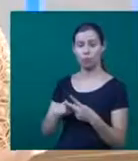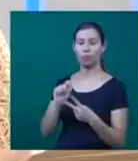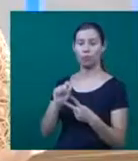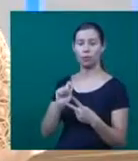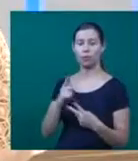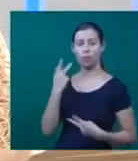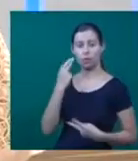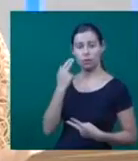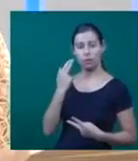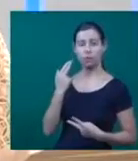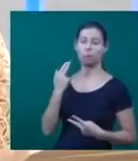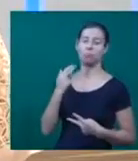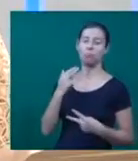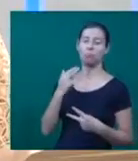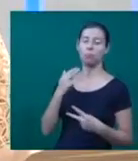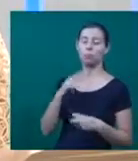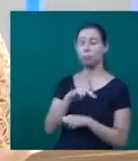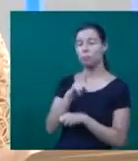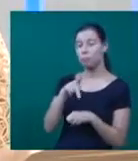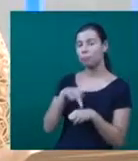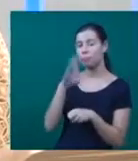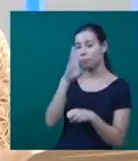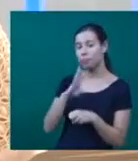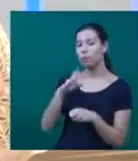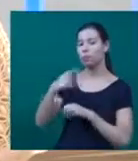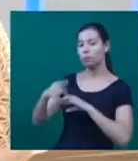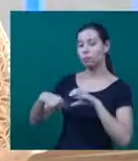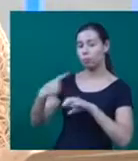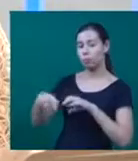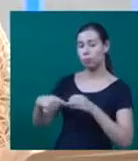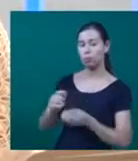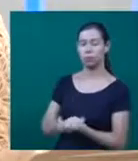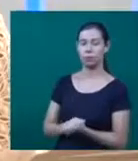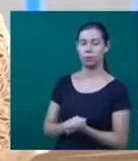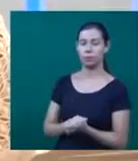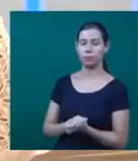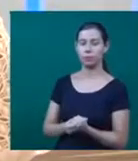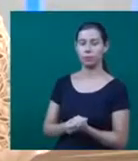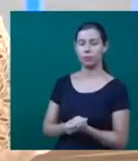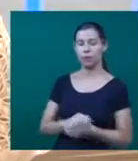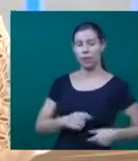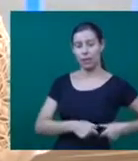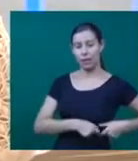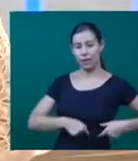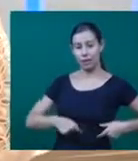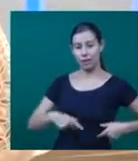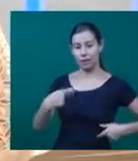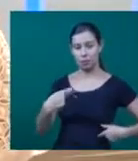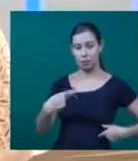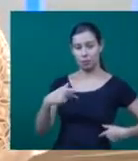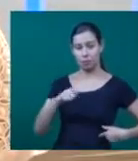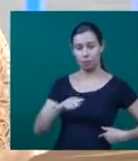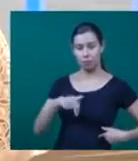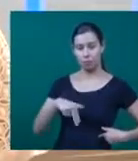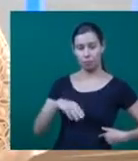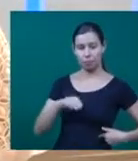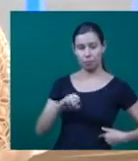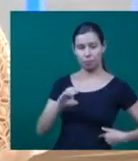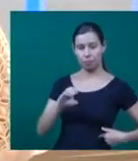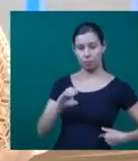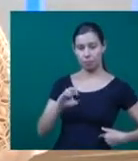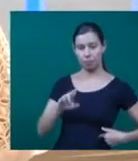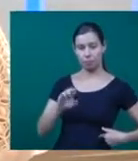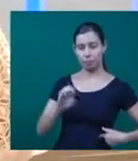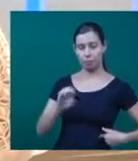e no mundo também. O câncer de pâncreas, ele corresponde a 2% das neoplasias malignas do adulto,